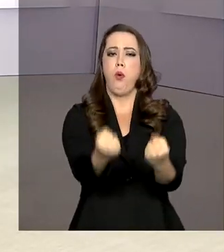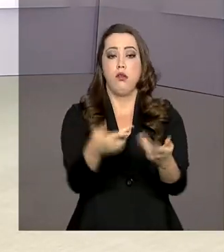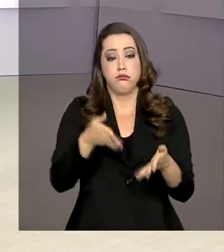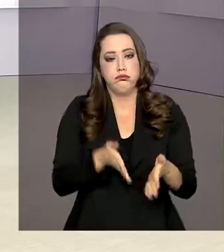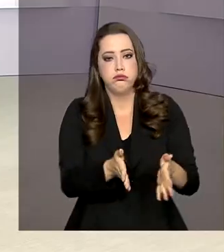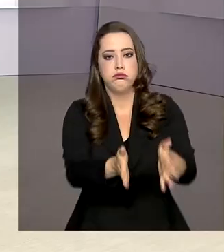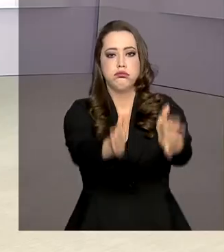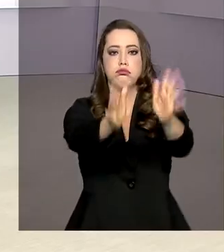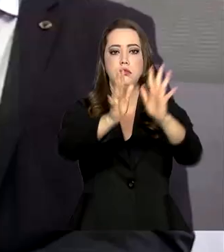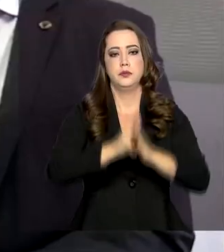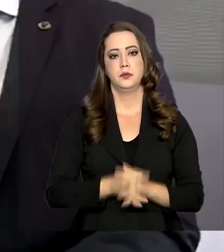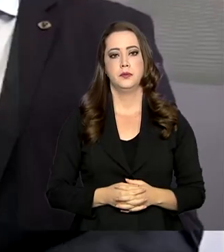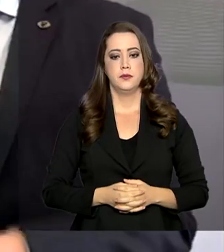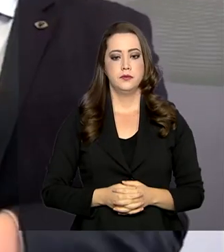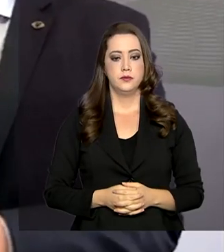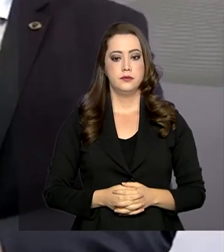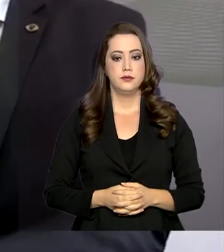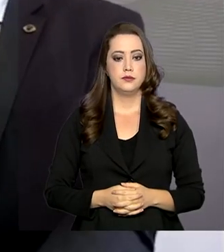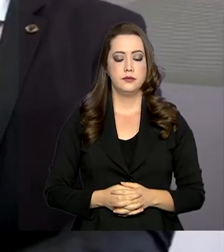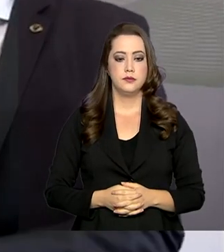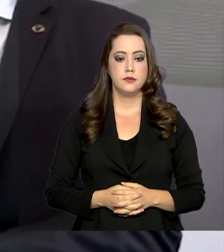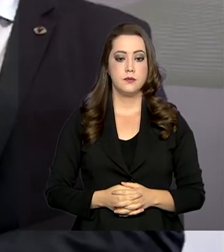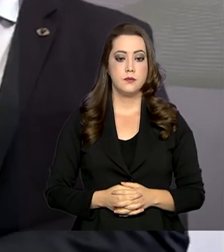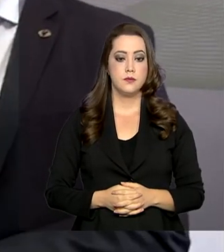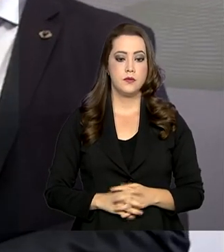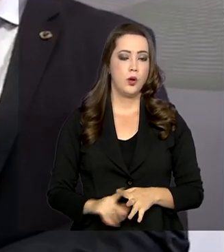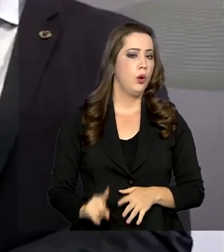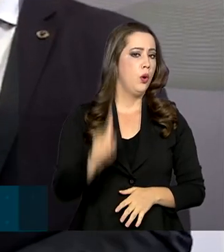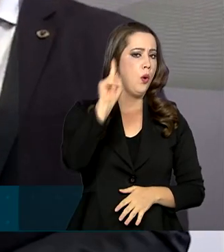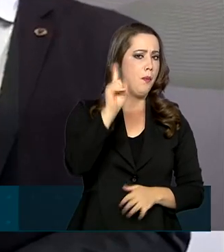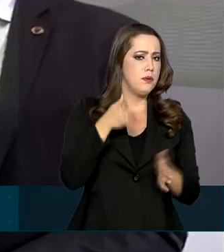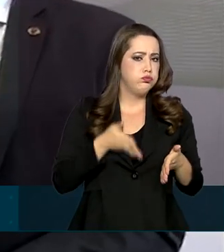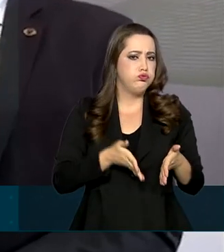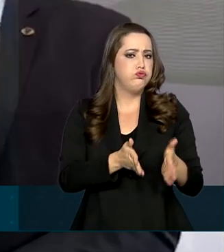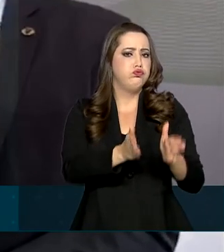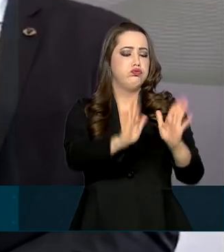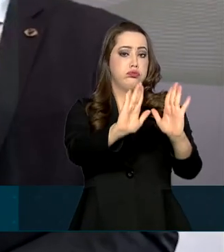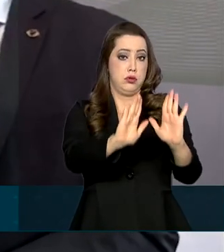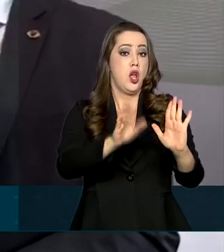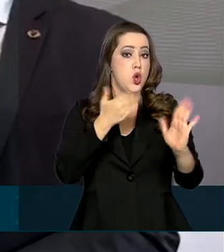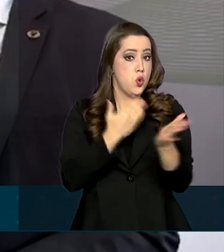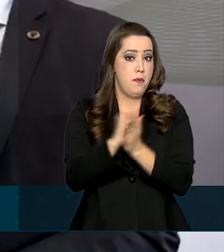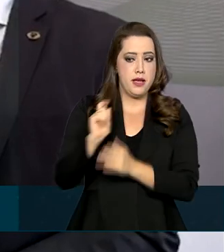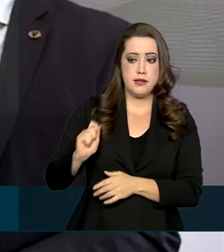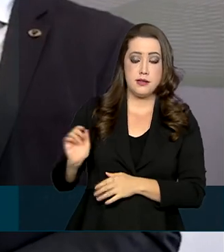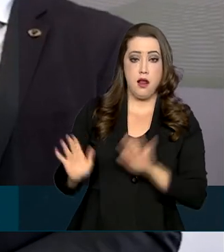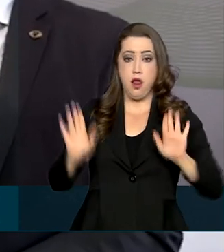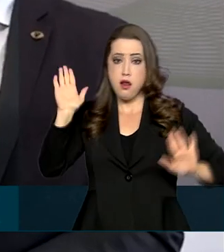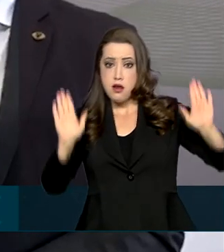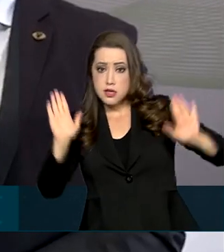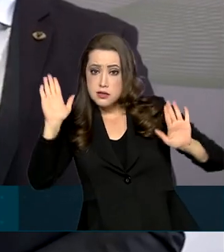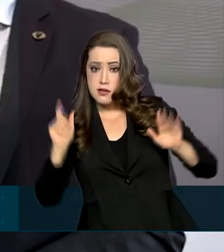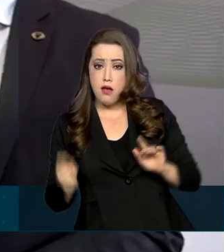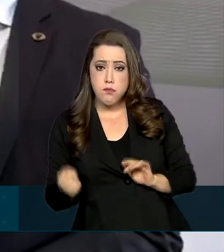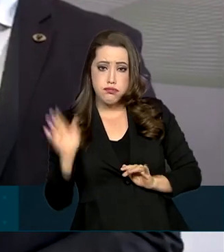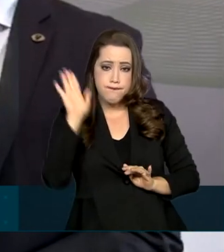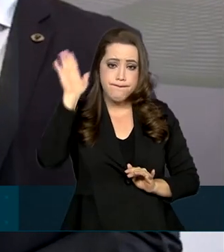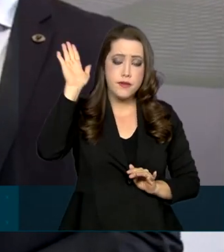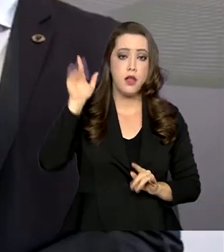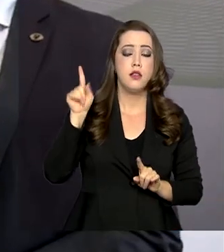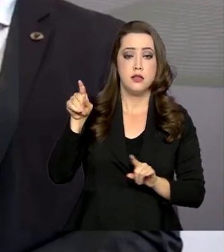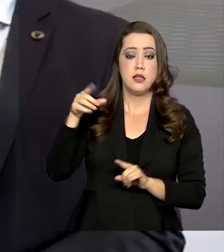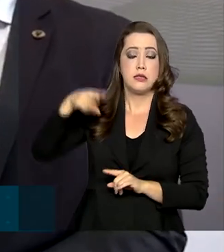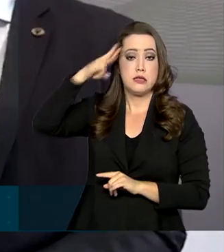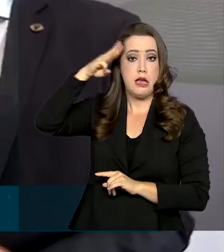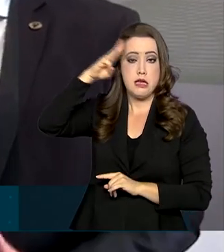pela rodovia. O primeiro trecho a gente licita na terça-feira, dia 22. Então está marcada a abertura